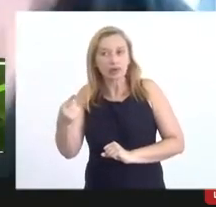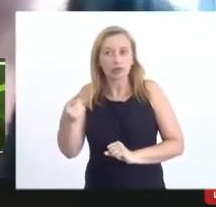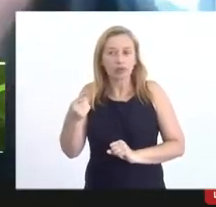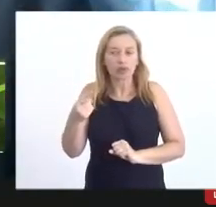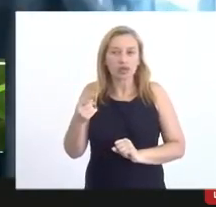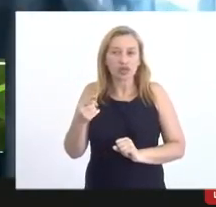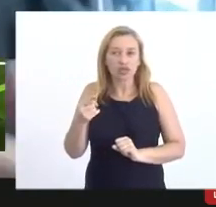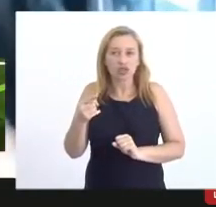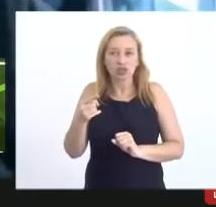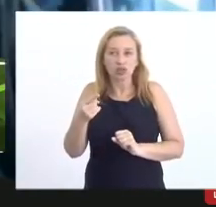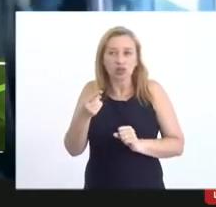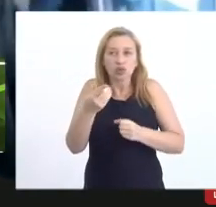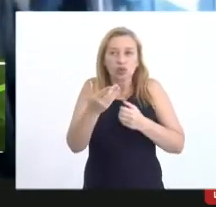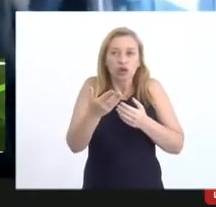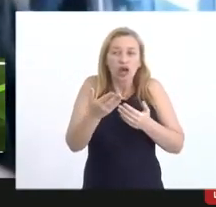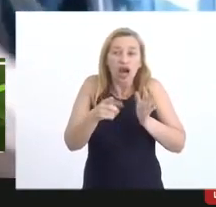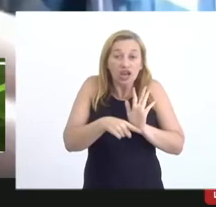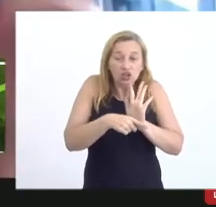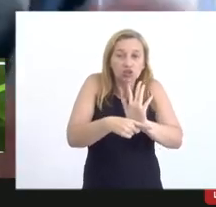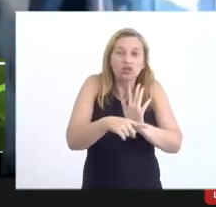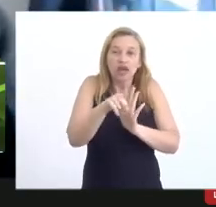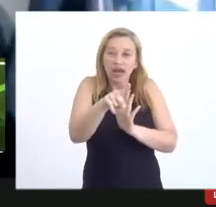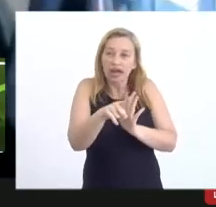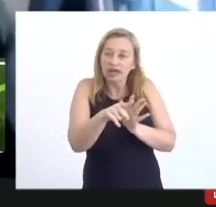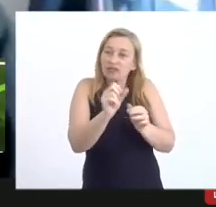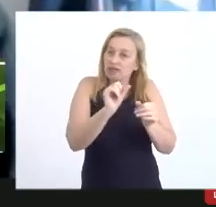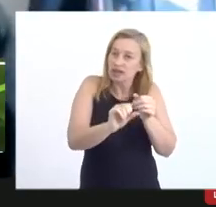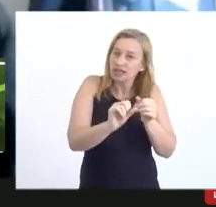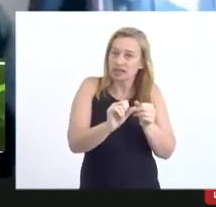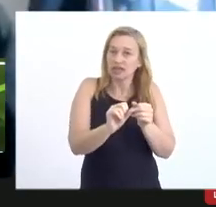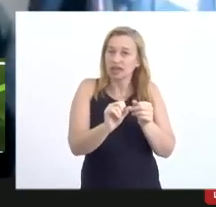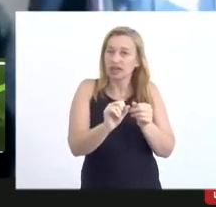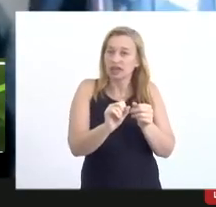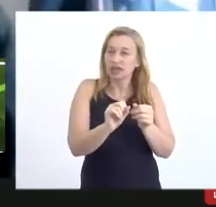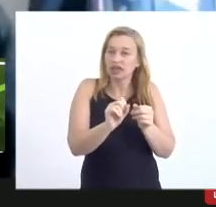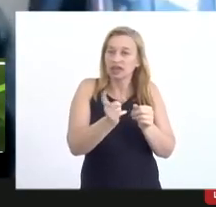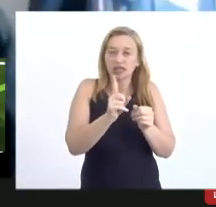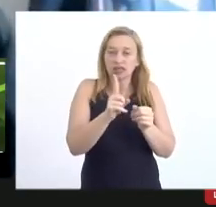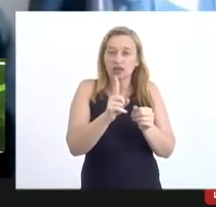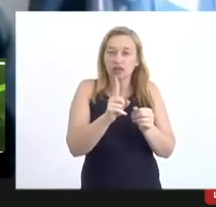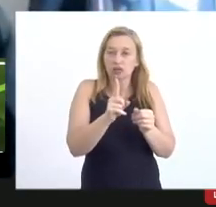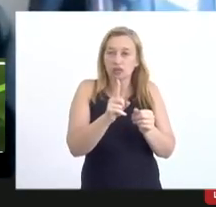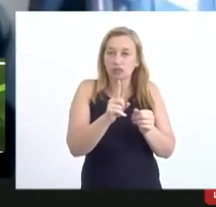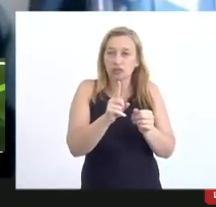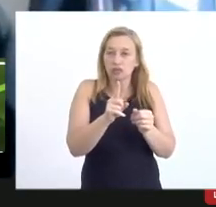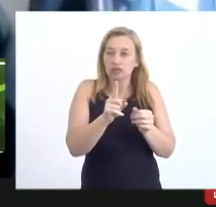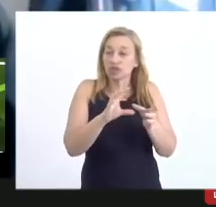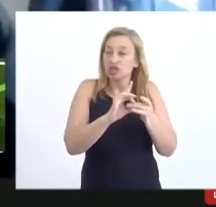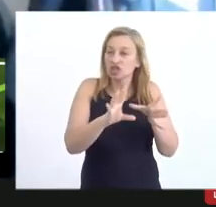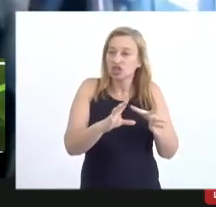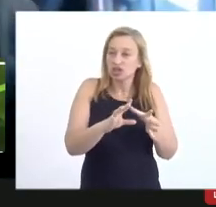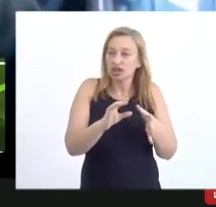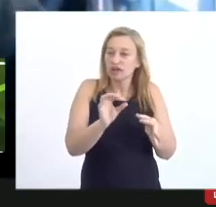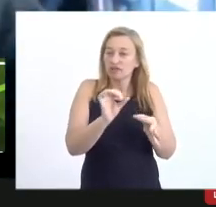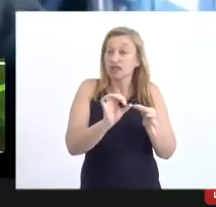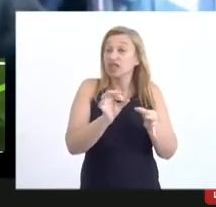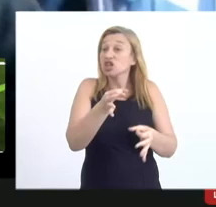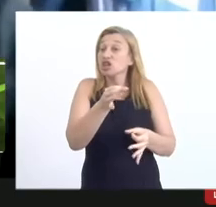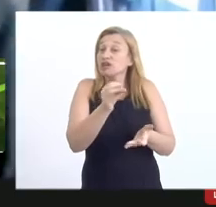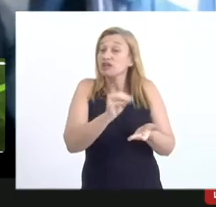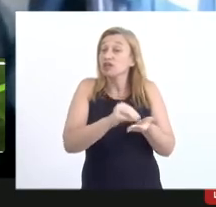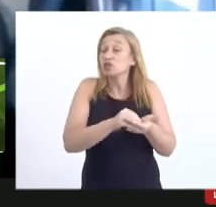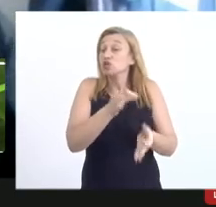cobertura para ela fazer assim e não ser objeto de algum tipo de injustiça e agora